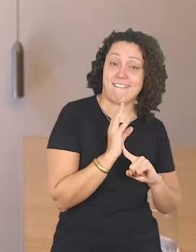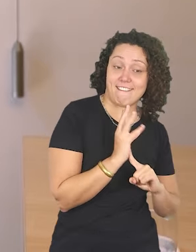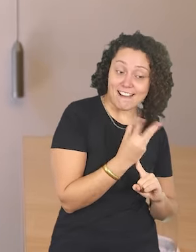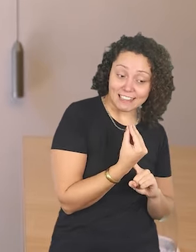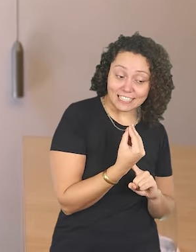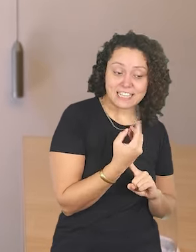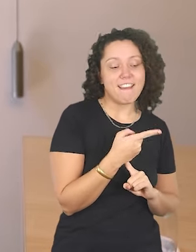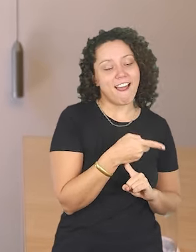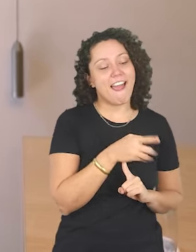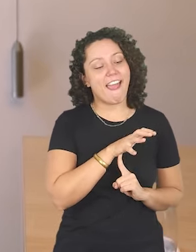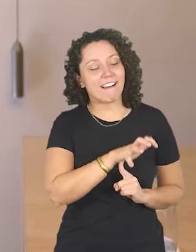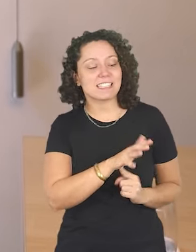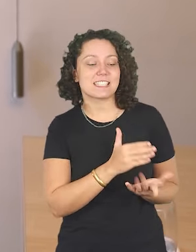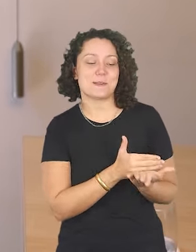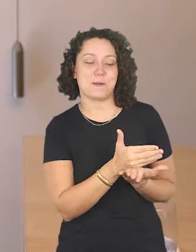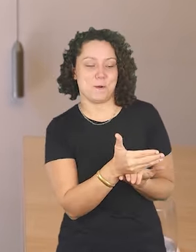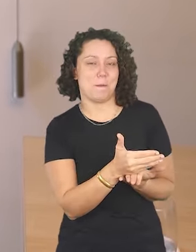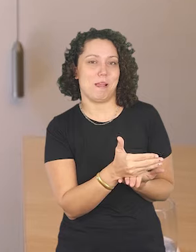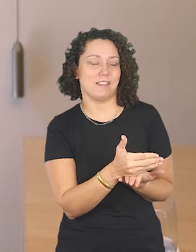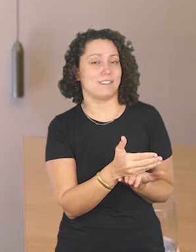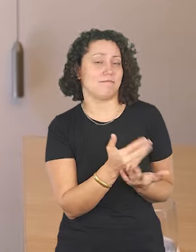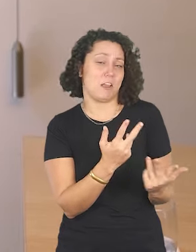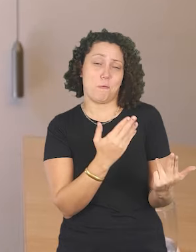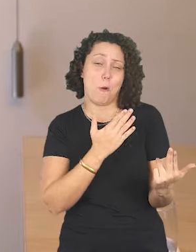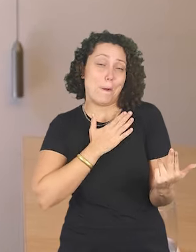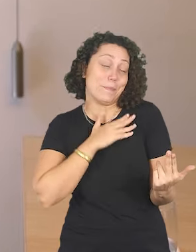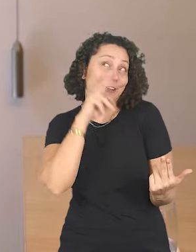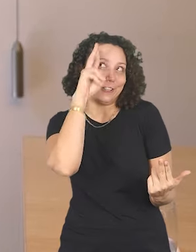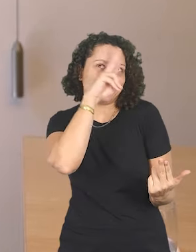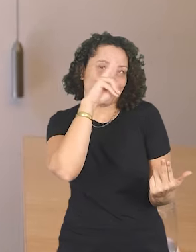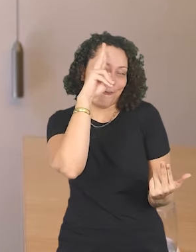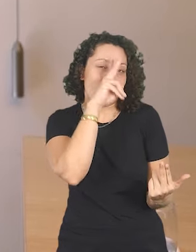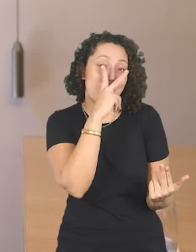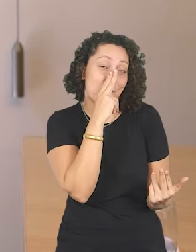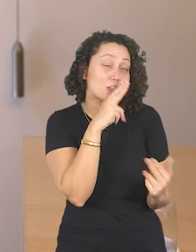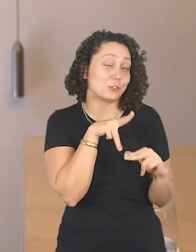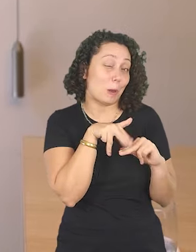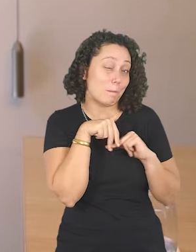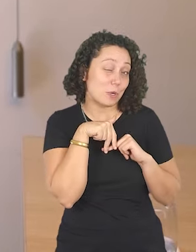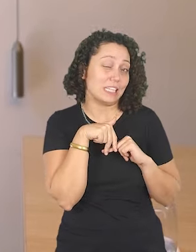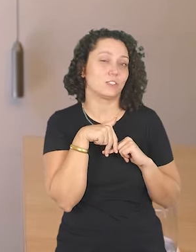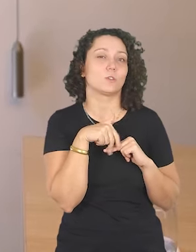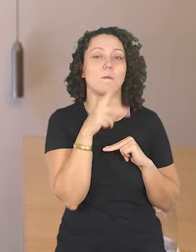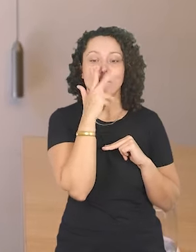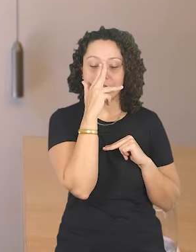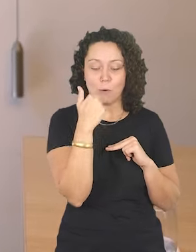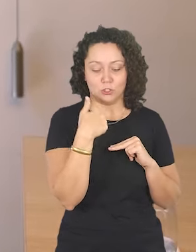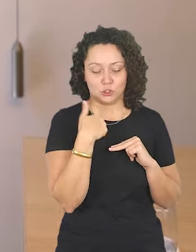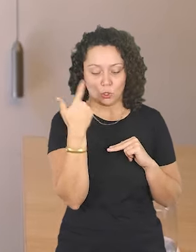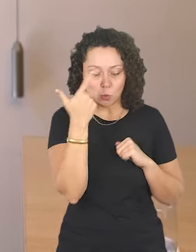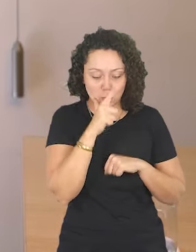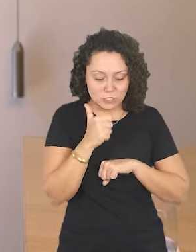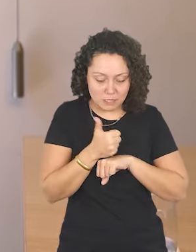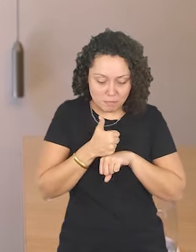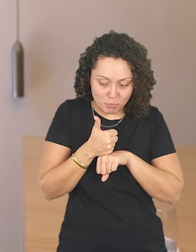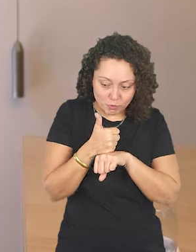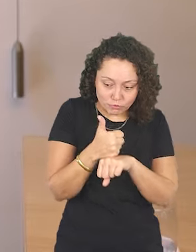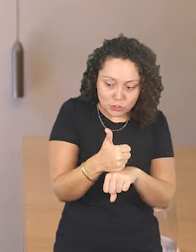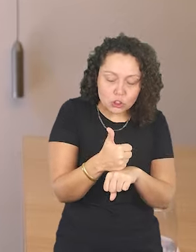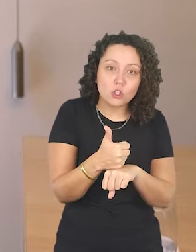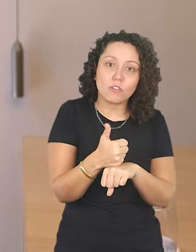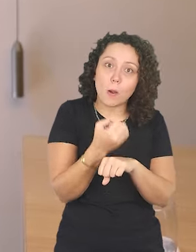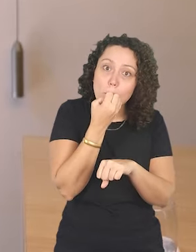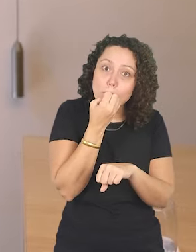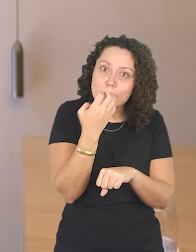não, certamente porque foi assim que eu comecei e eu acho que eu construí uma boa, uma carreira sólida,